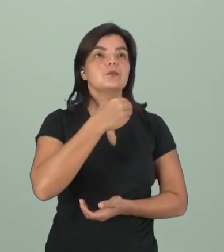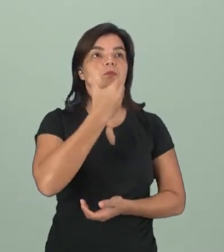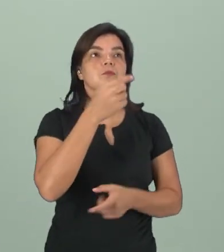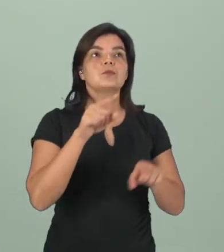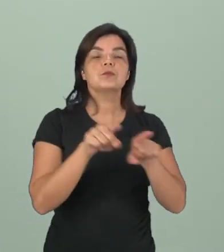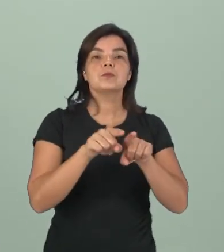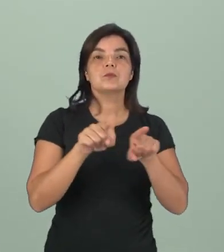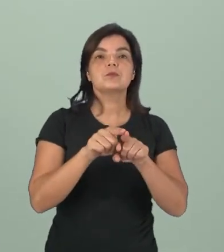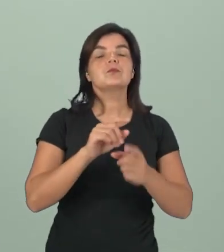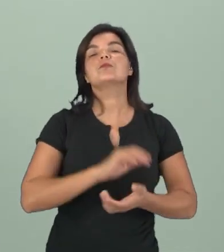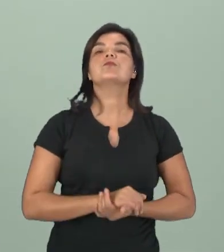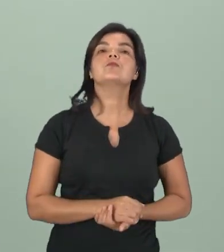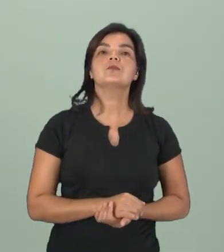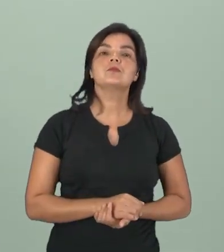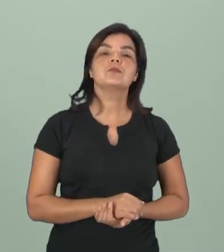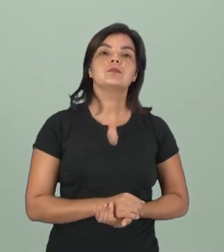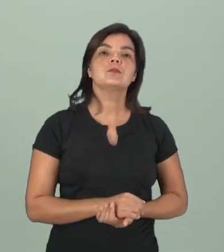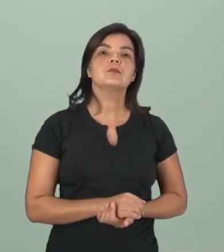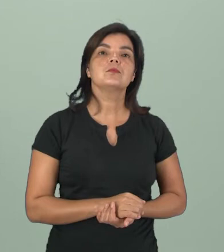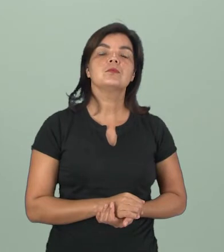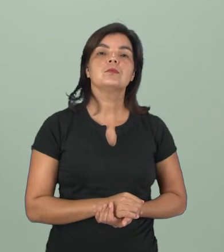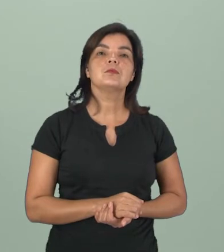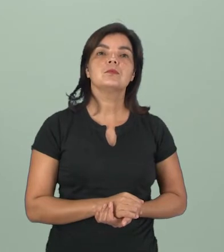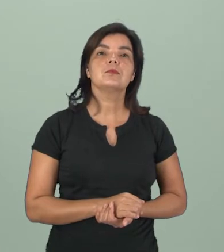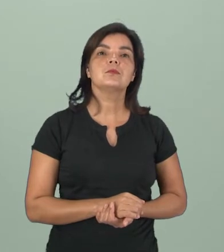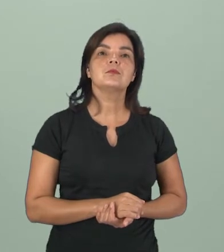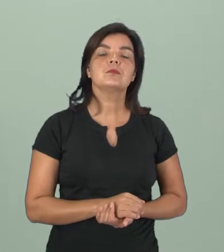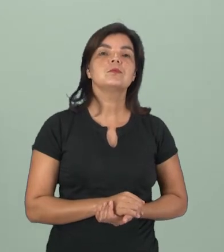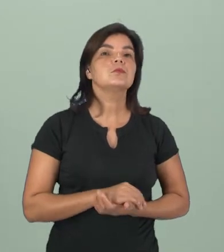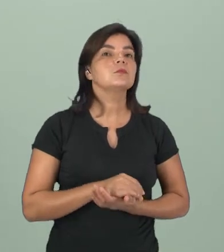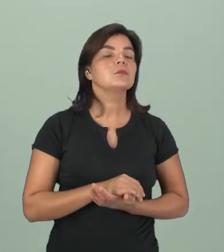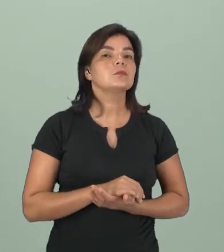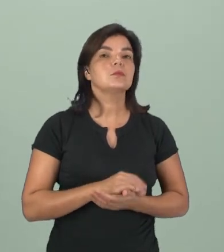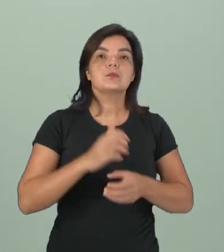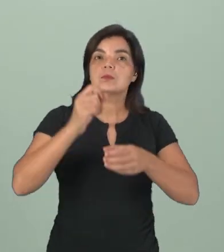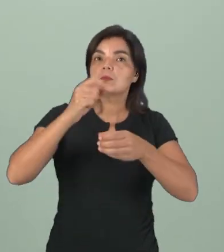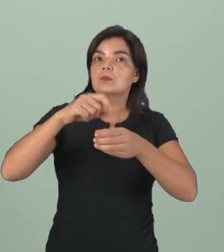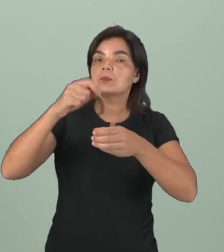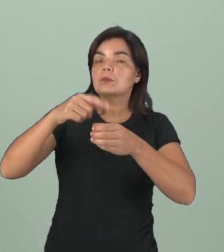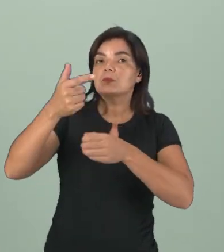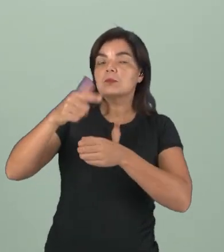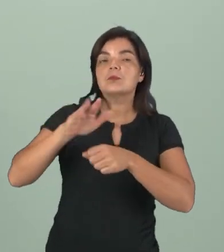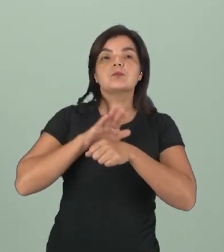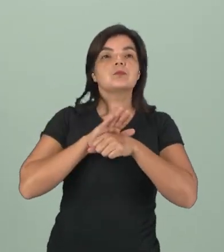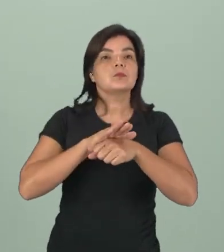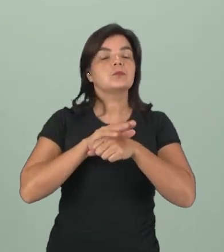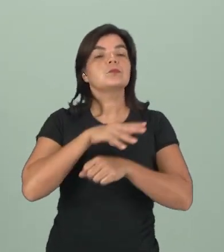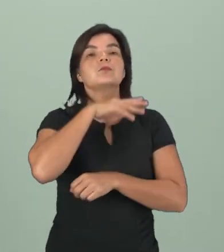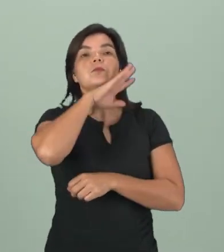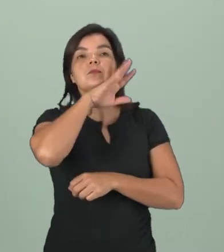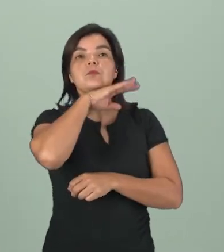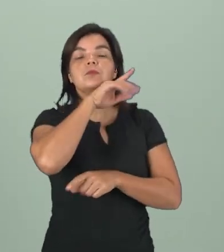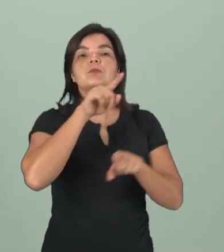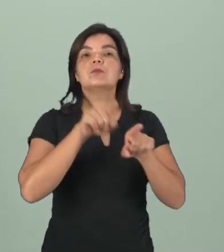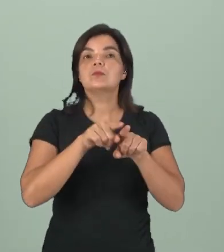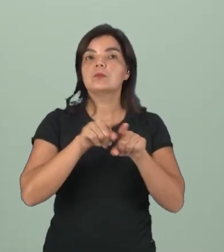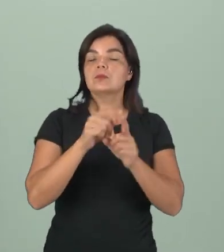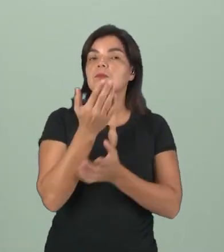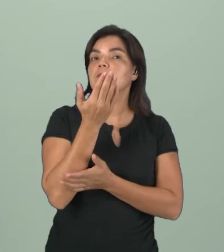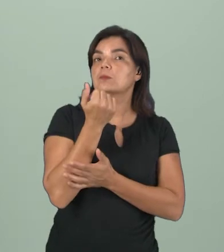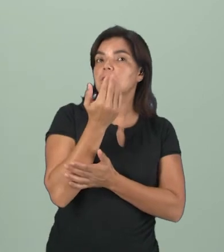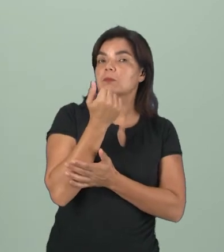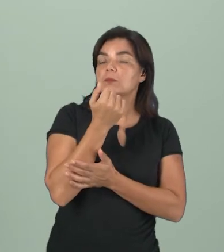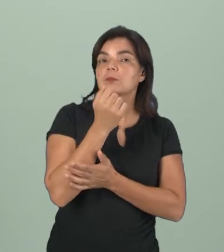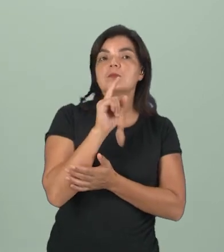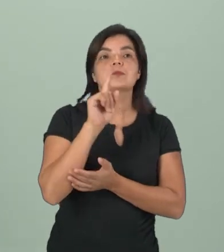também são, eles vão sendo replantados com a ajuda dos animais, que vão colhendo